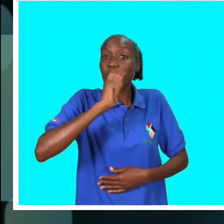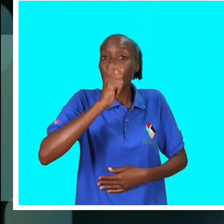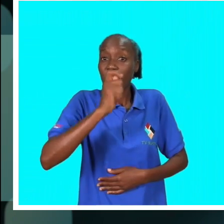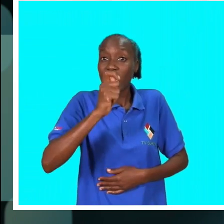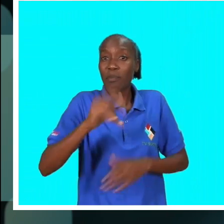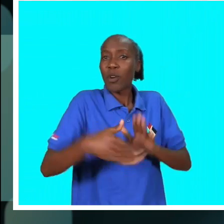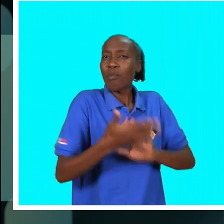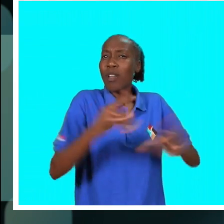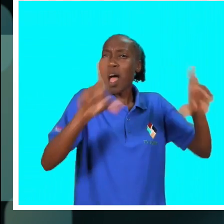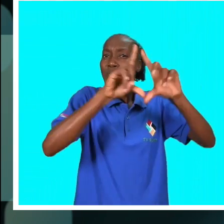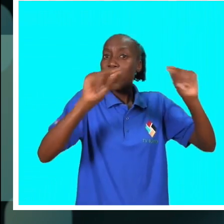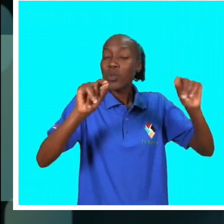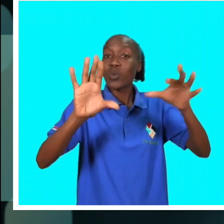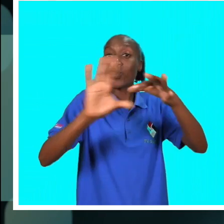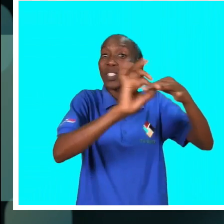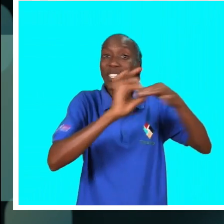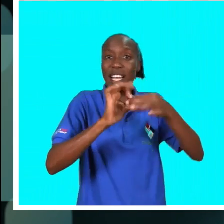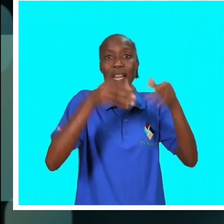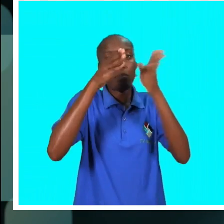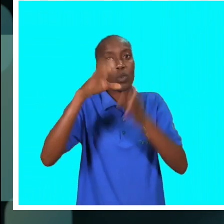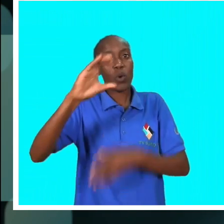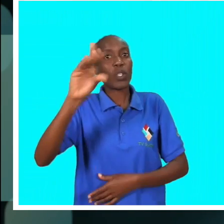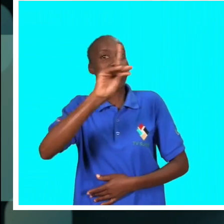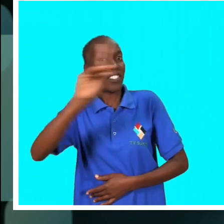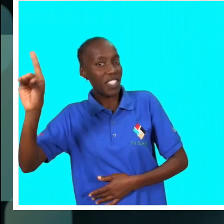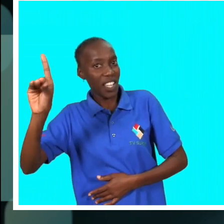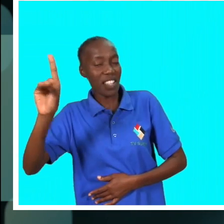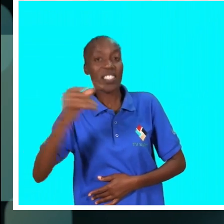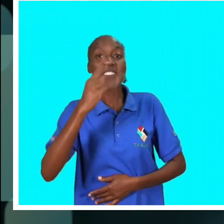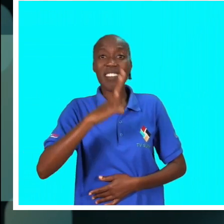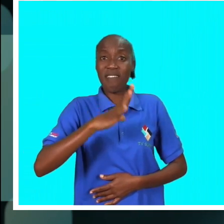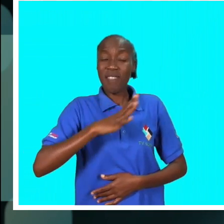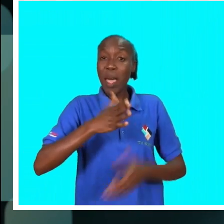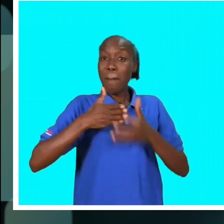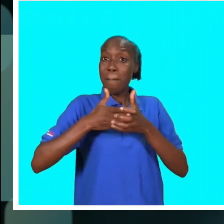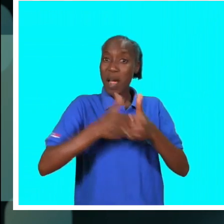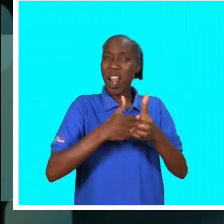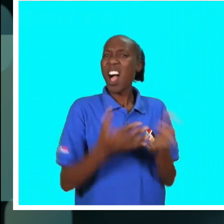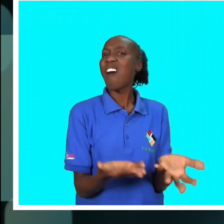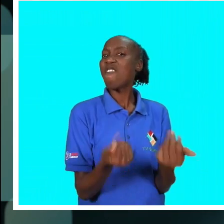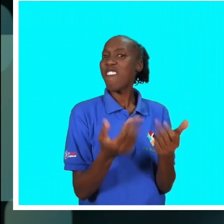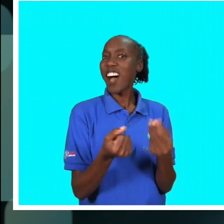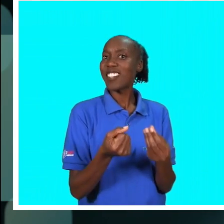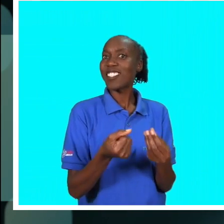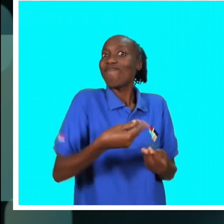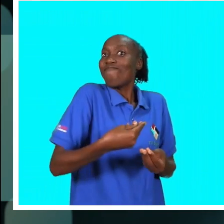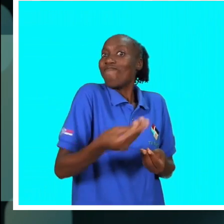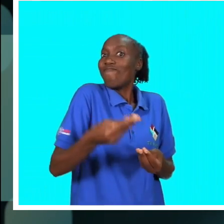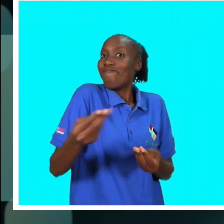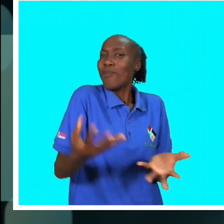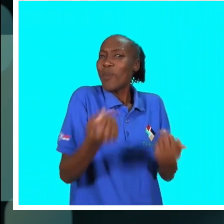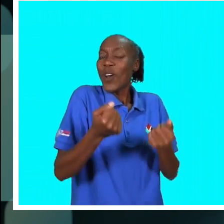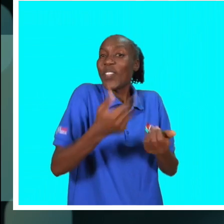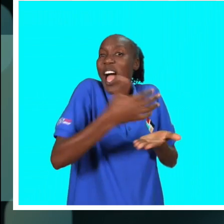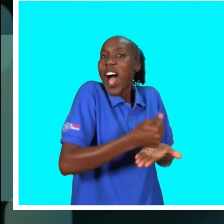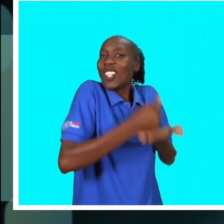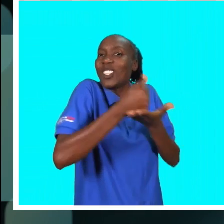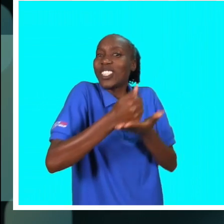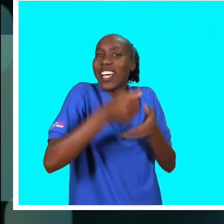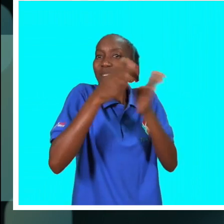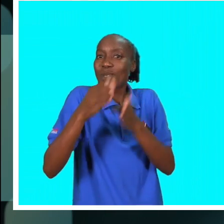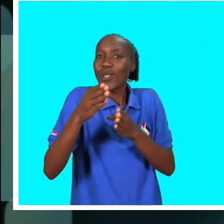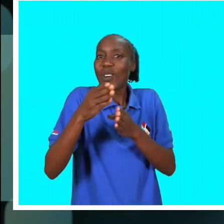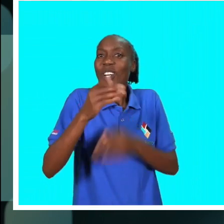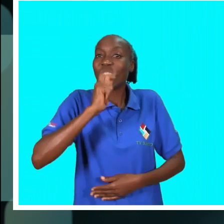tratar assuntos ligados à pessoa com deficiência. Assim, existindo um guião, eu penso que teremos ferramentas que nos